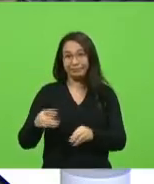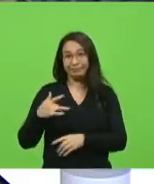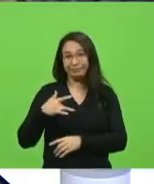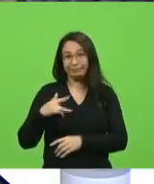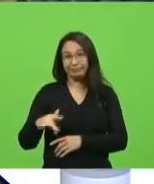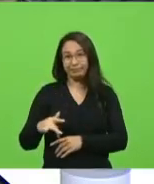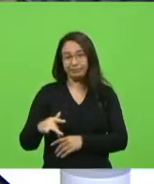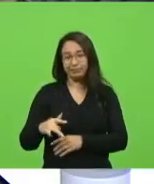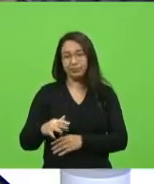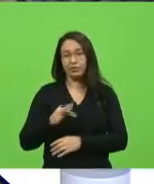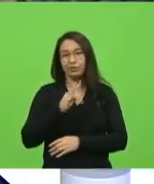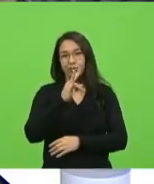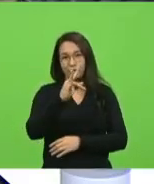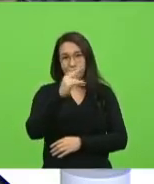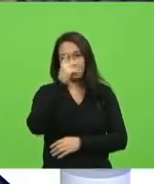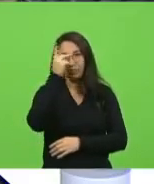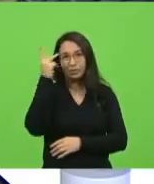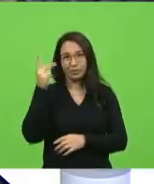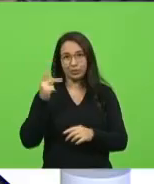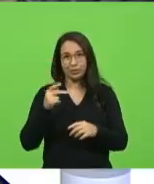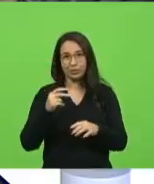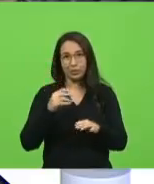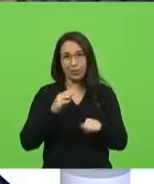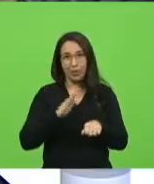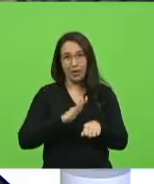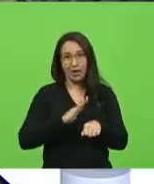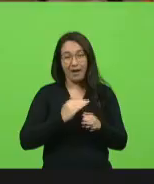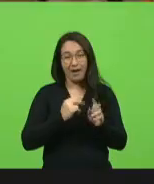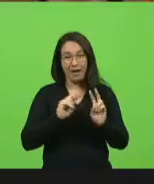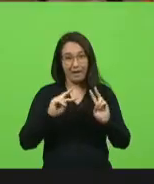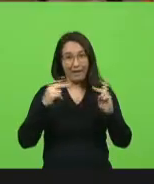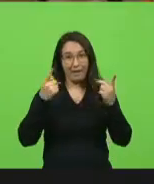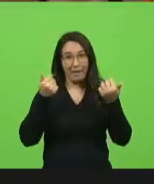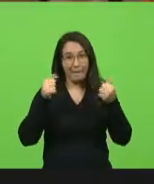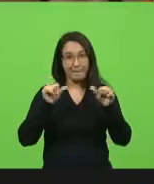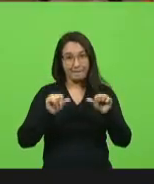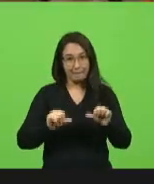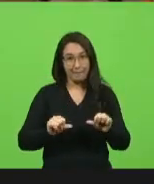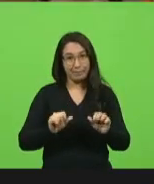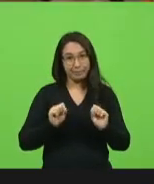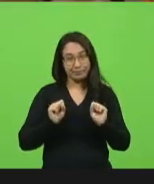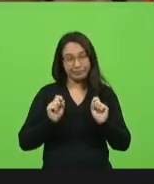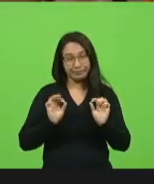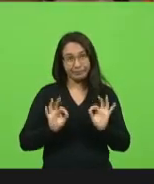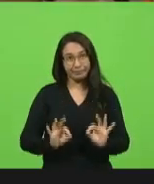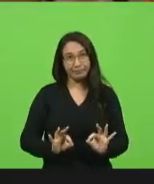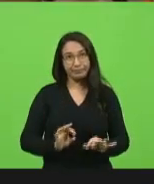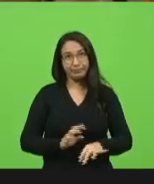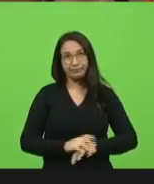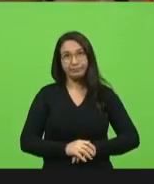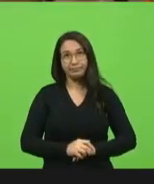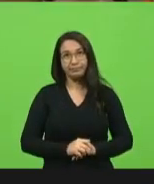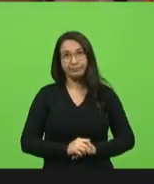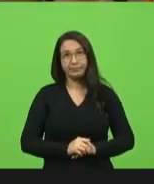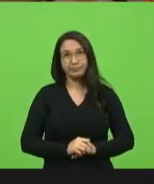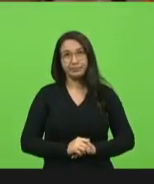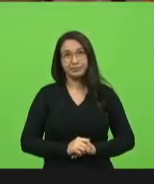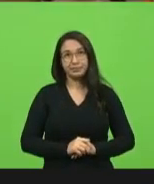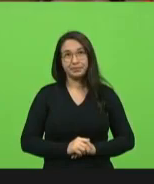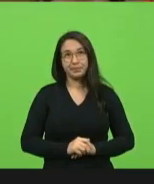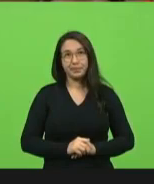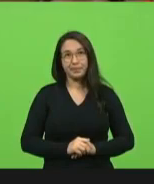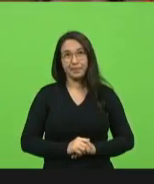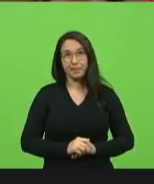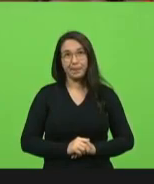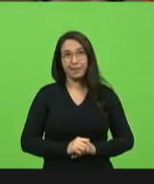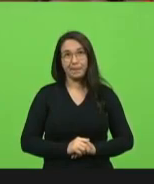vai ter gente quebrando mais ainda e de novo. Para a conclusão, está aqui a resposta para